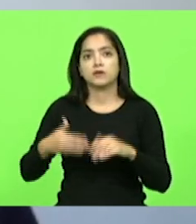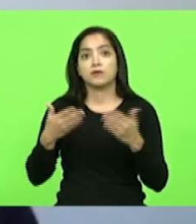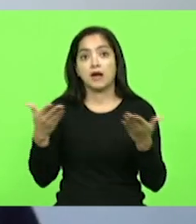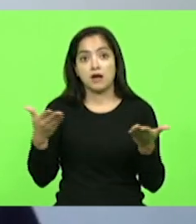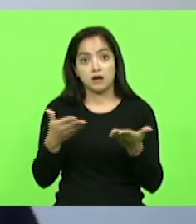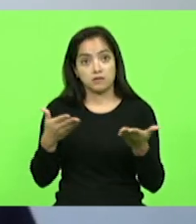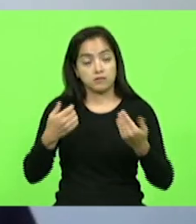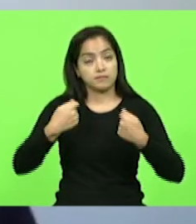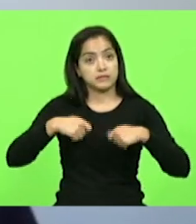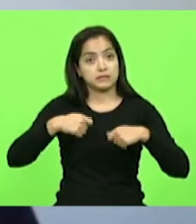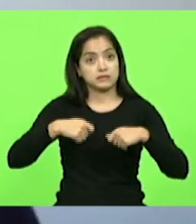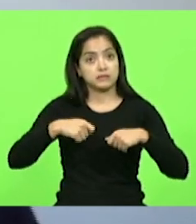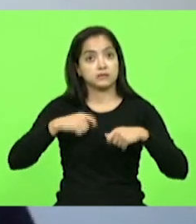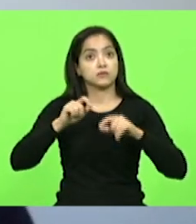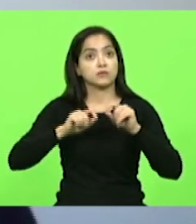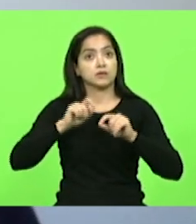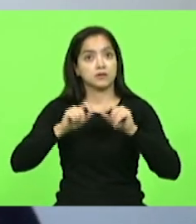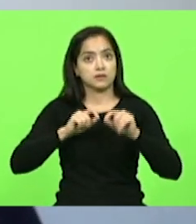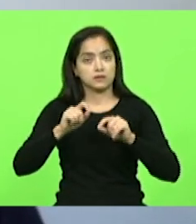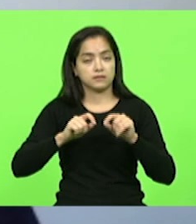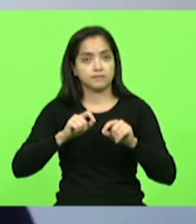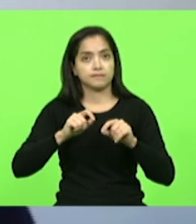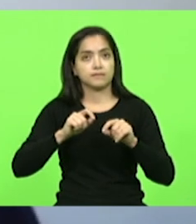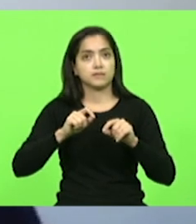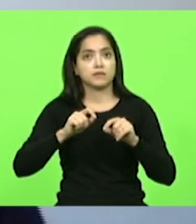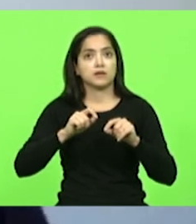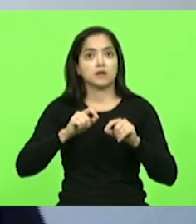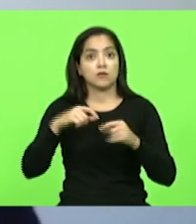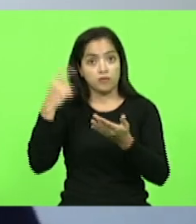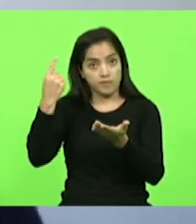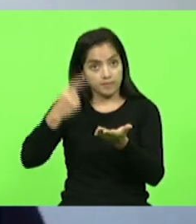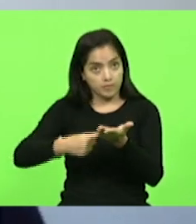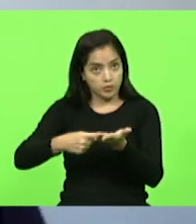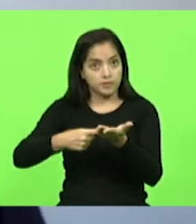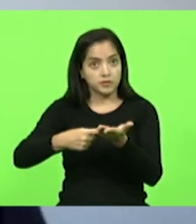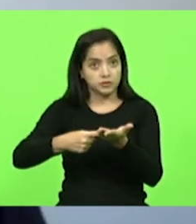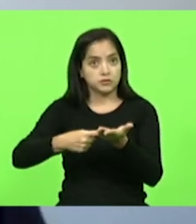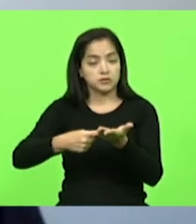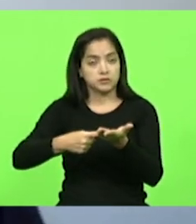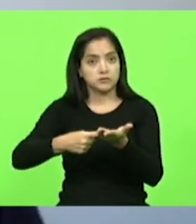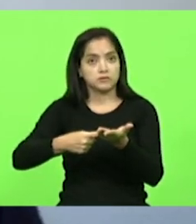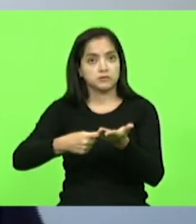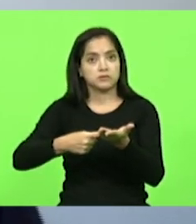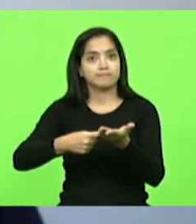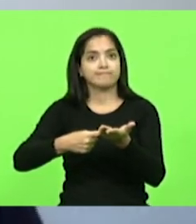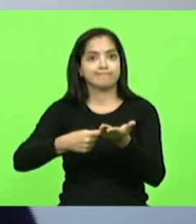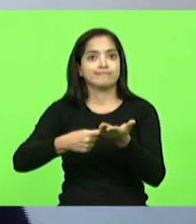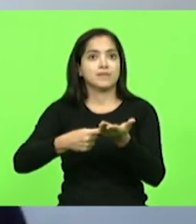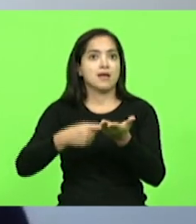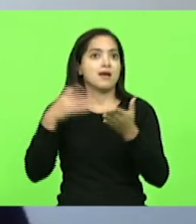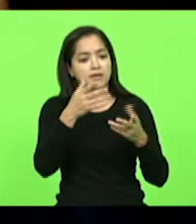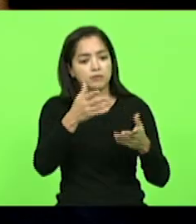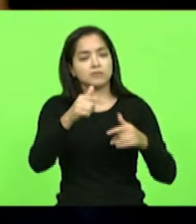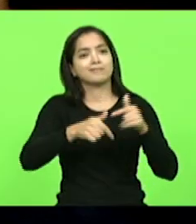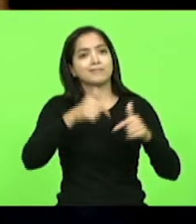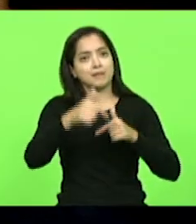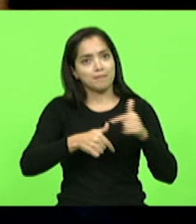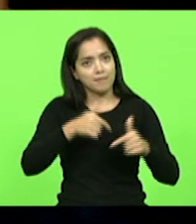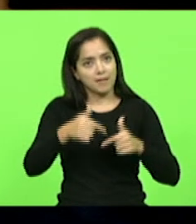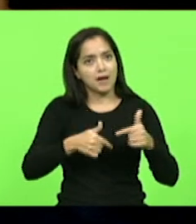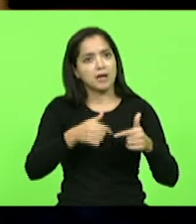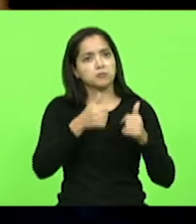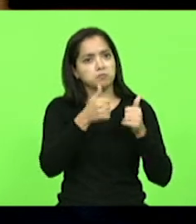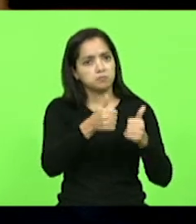precisamos fazer com que as ações prometidas ou comprometidas cheguem o mais rápido possível. Eu